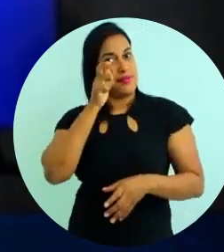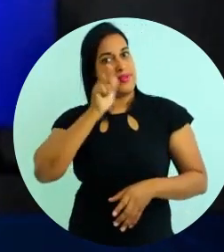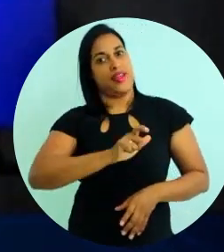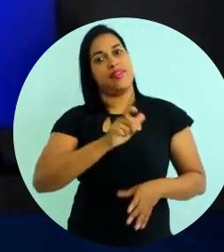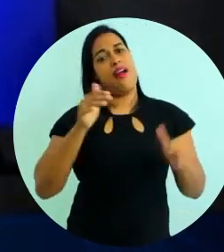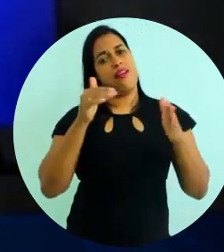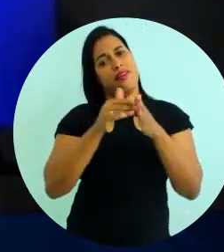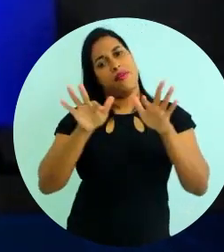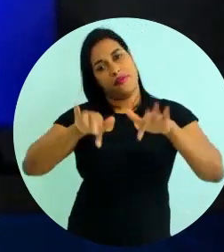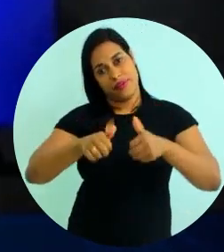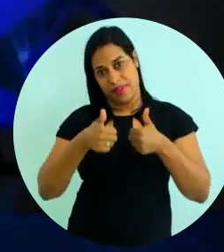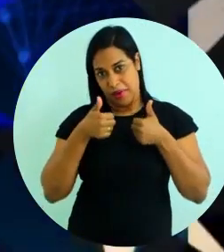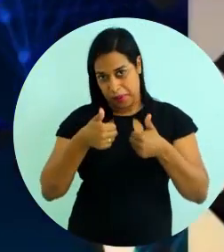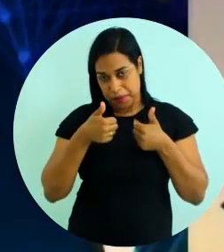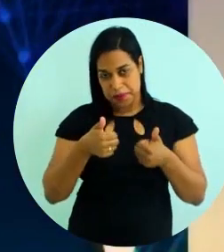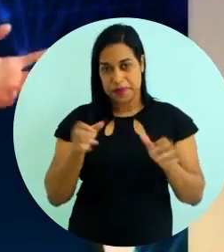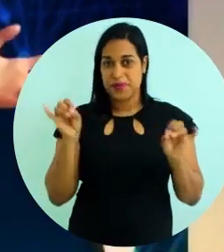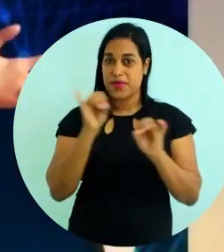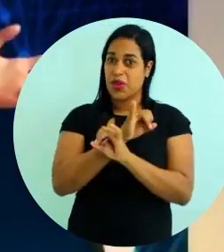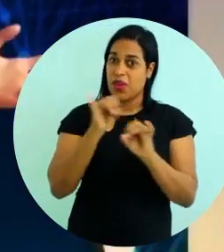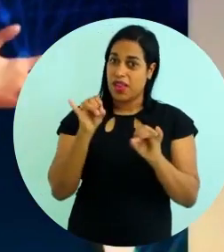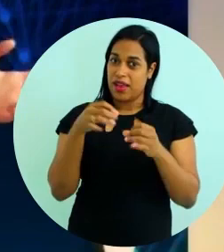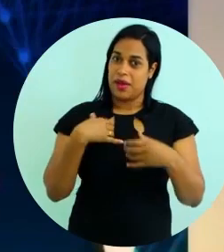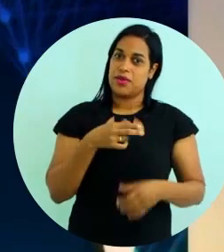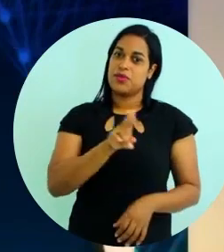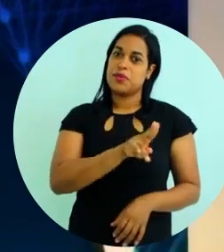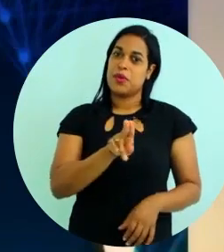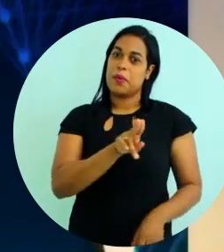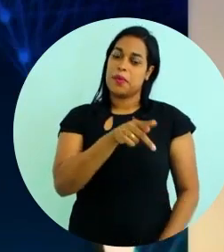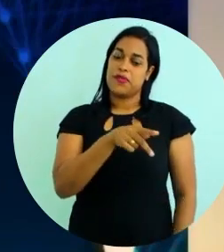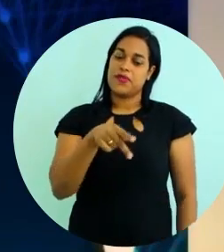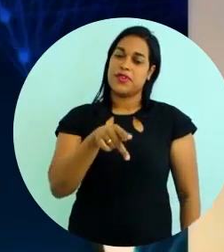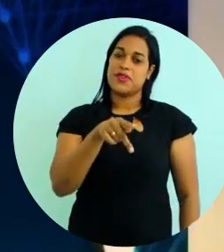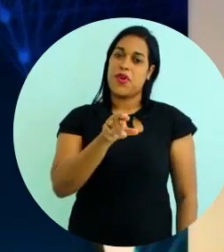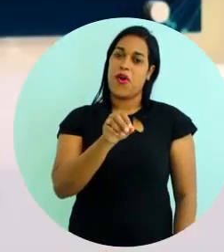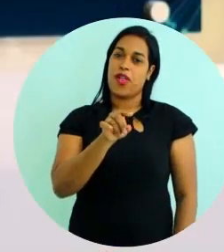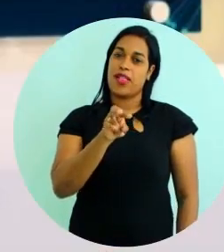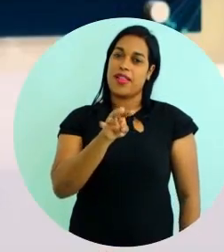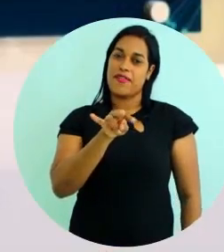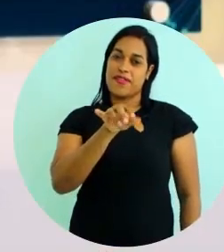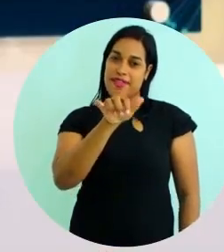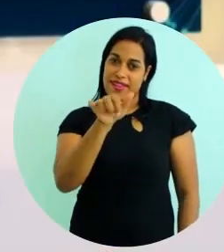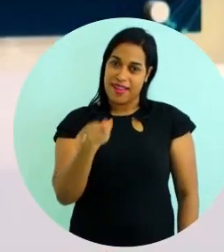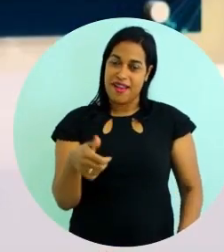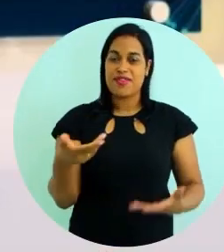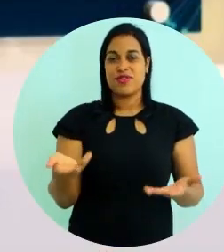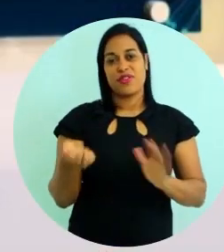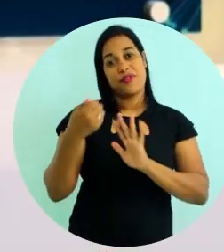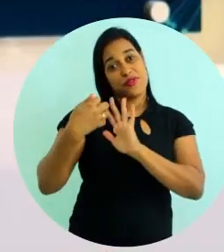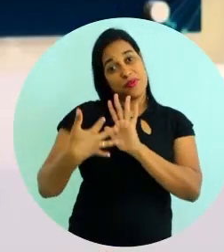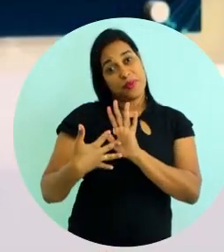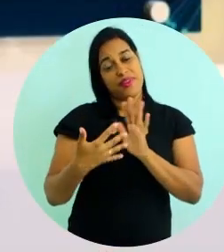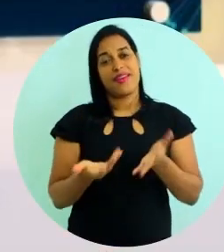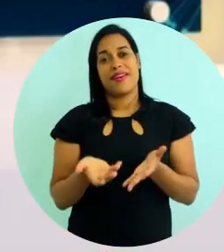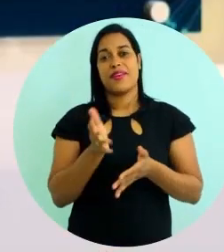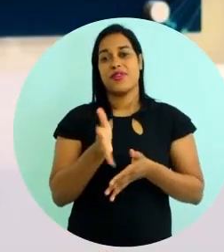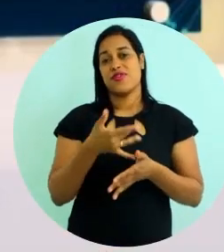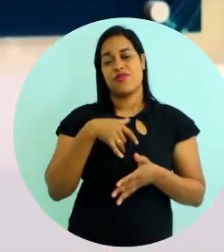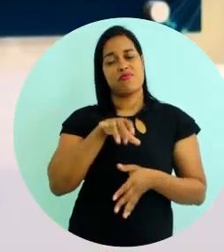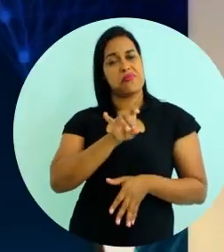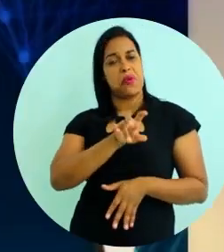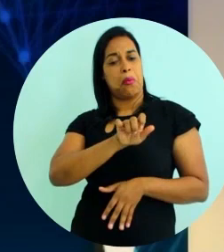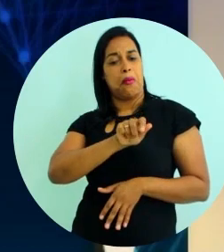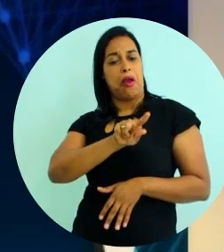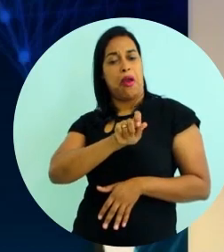interesse até o final. Olá, eu sou a professora Olivia. Como já foi dito, eu sou apenas uma